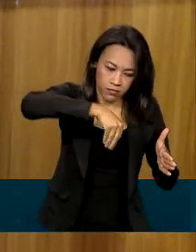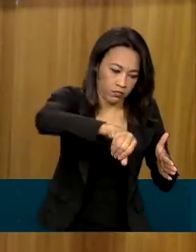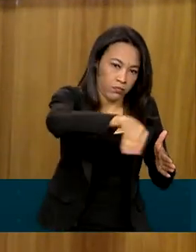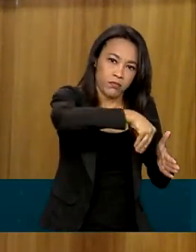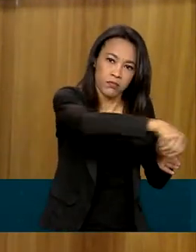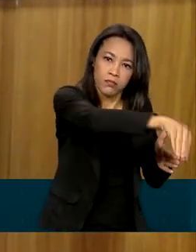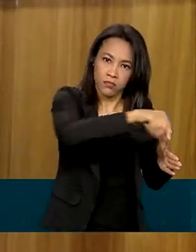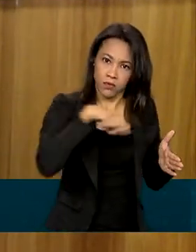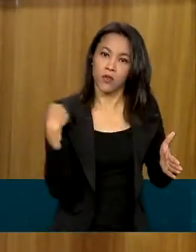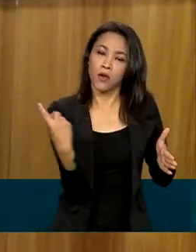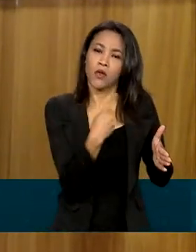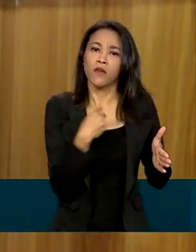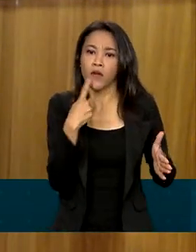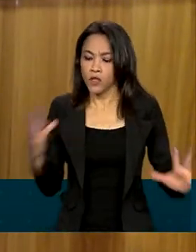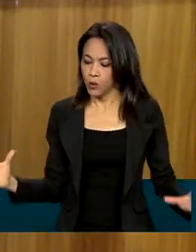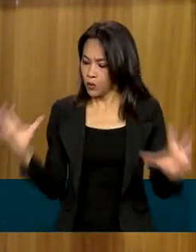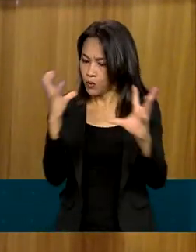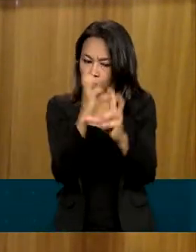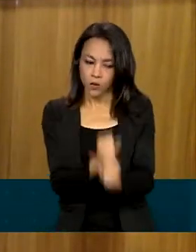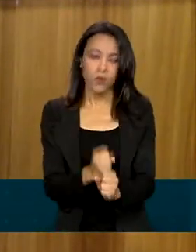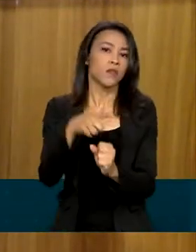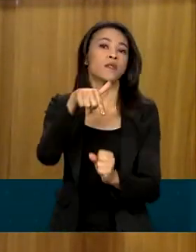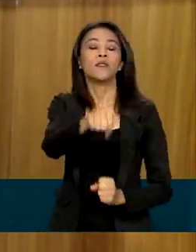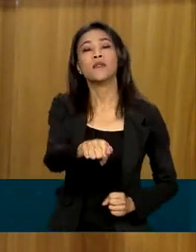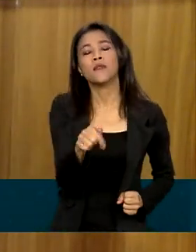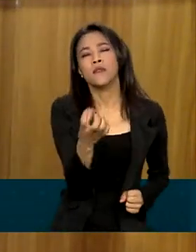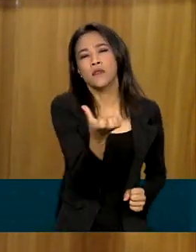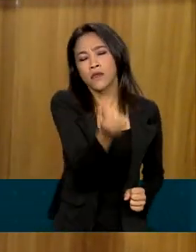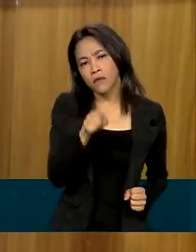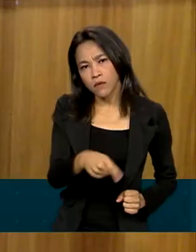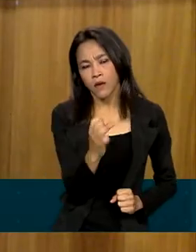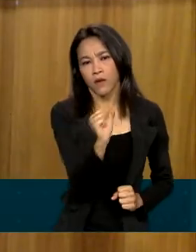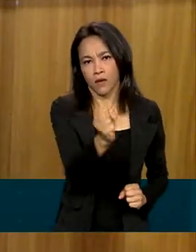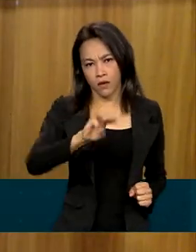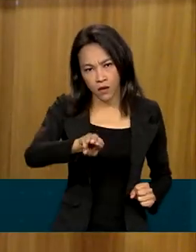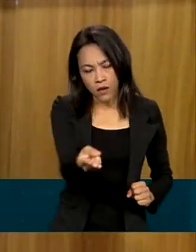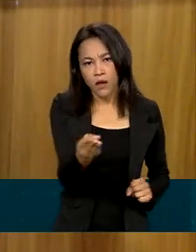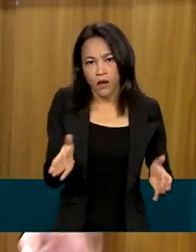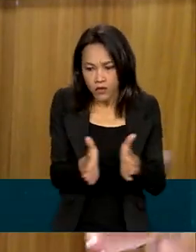estamos falando de uma área total de 76,8 milhões de hectares.